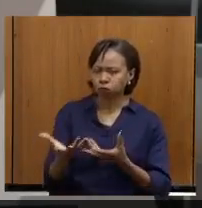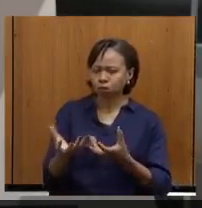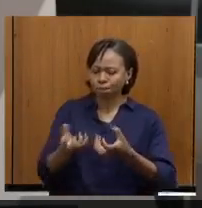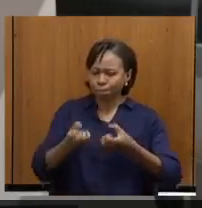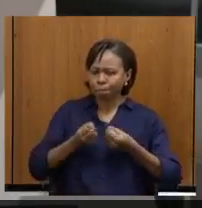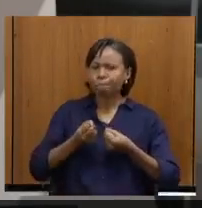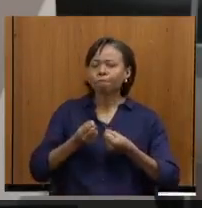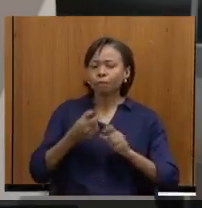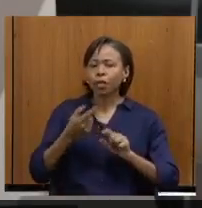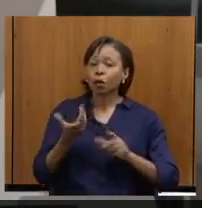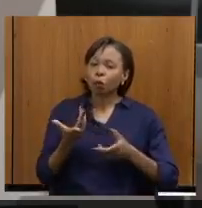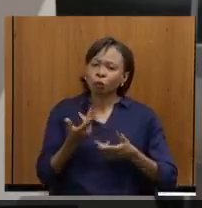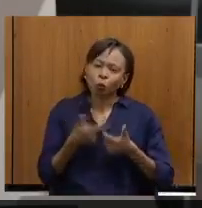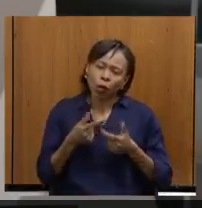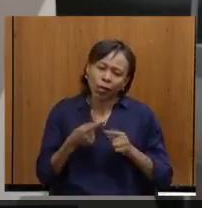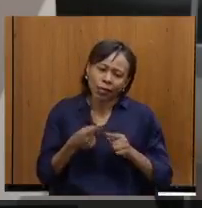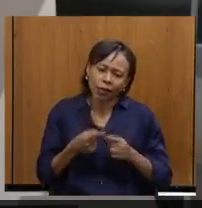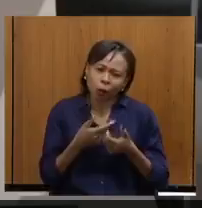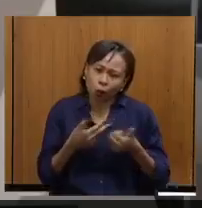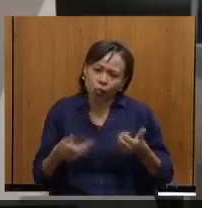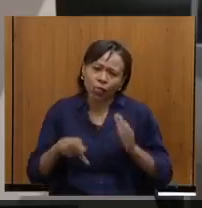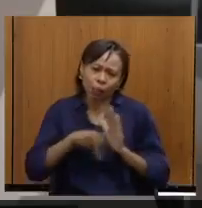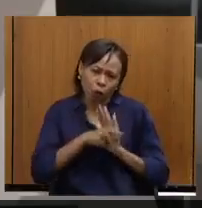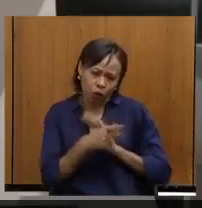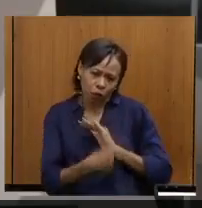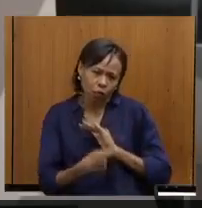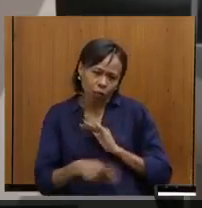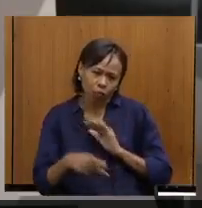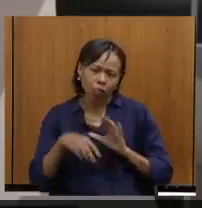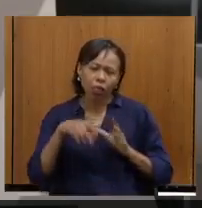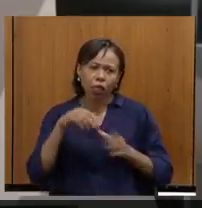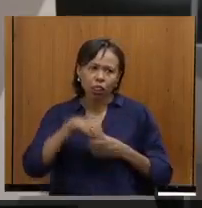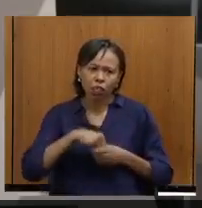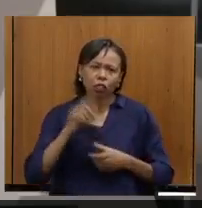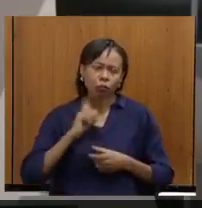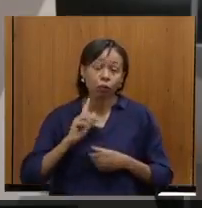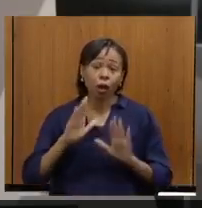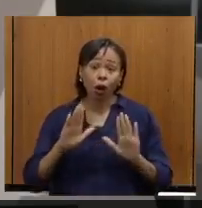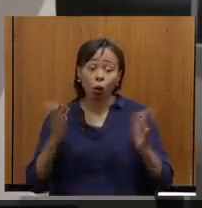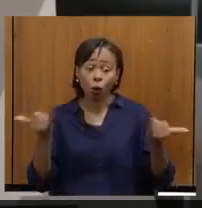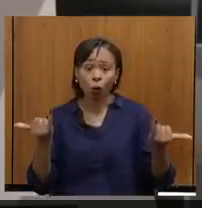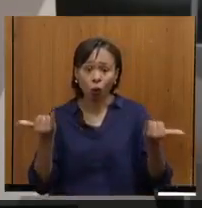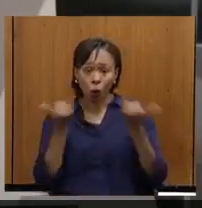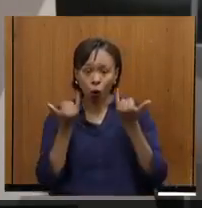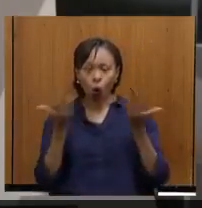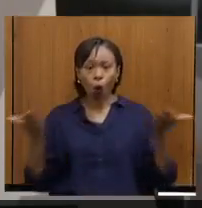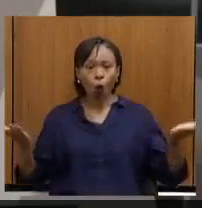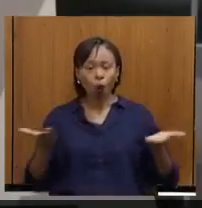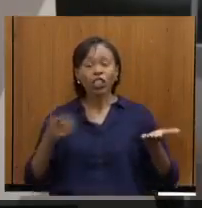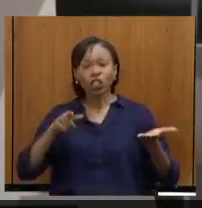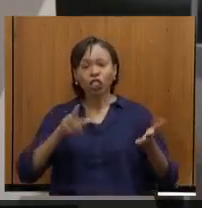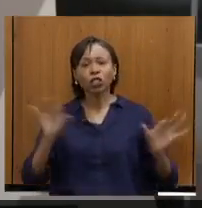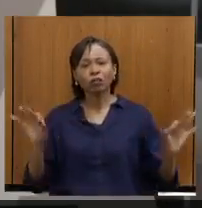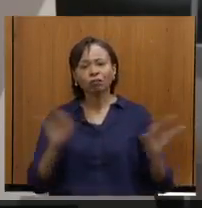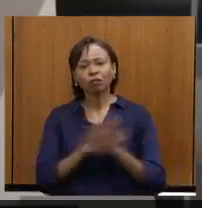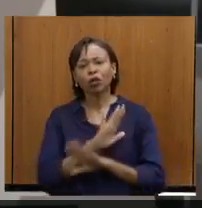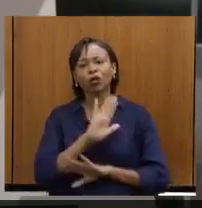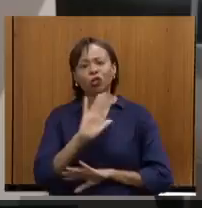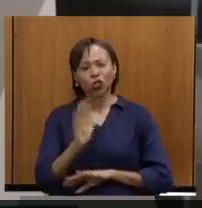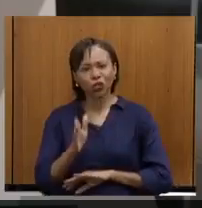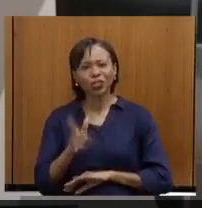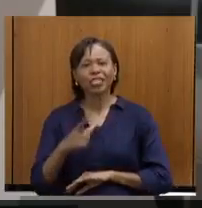que nós tínhamos que acertar, mas hoje eu tive a notícia que ele já está pronto. Não Maristela? Ele já está